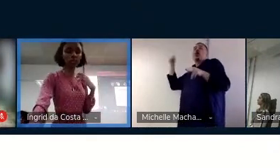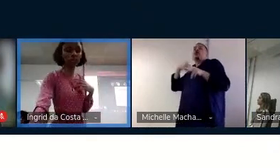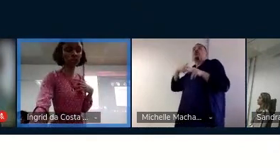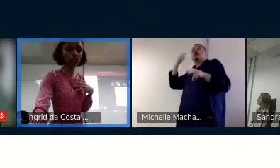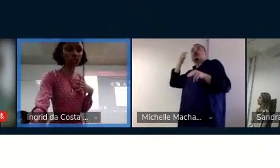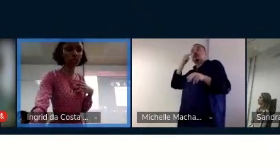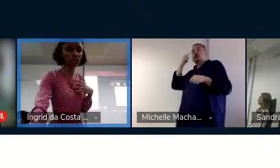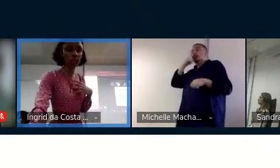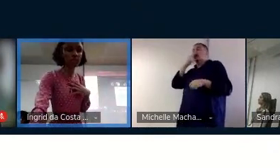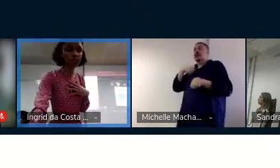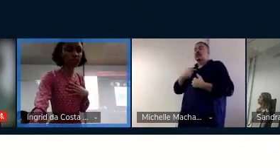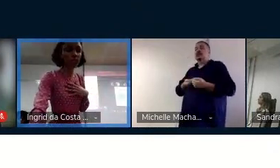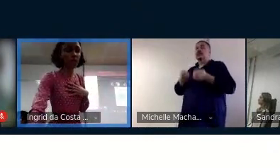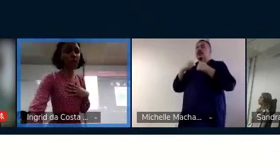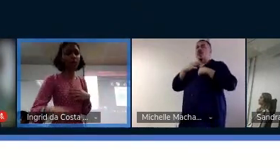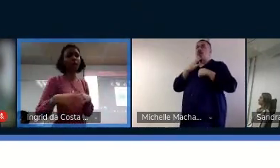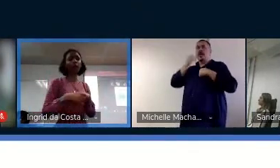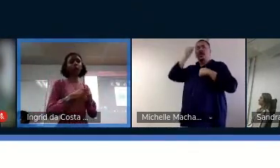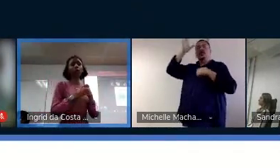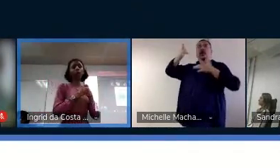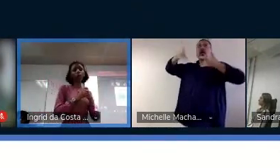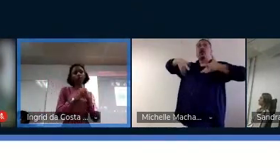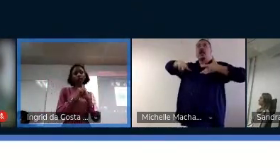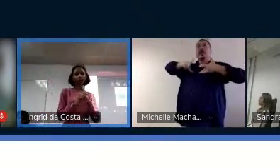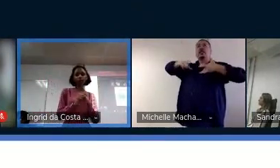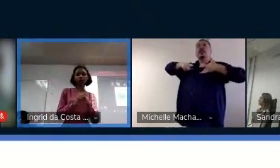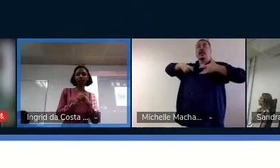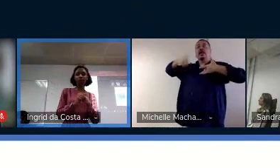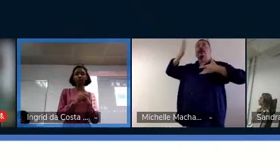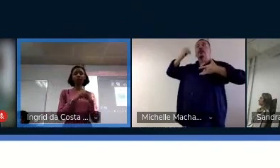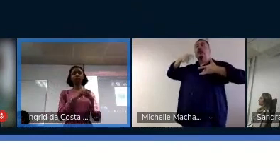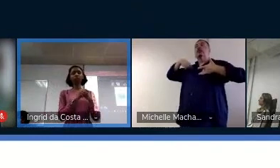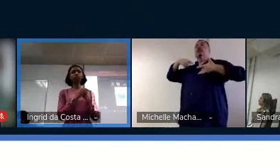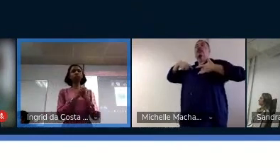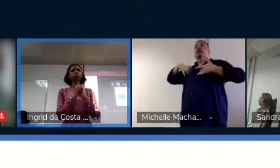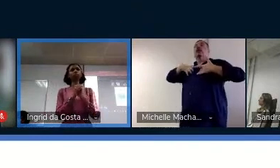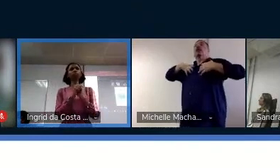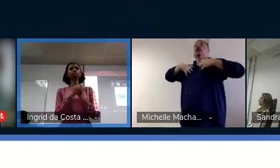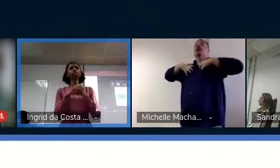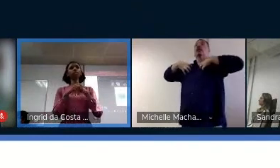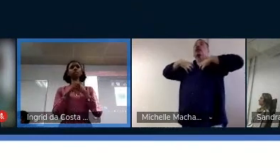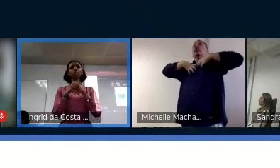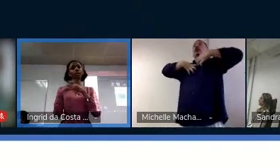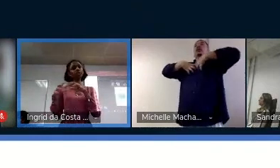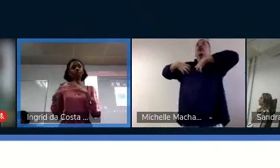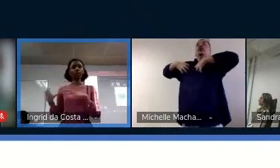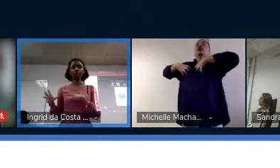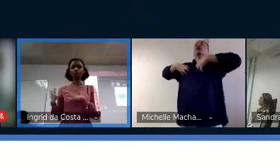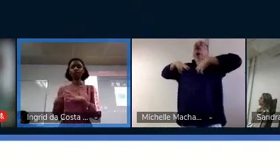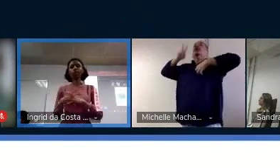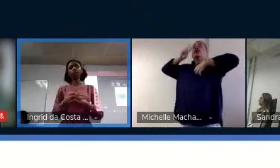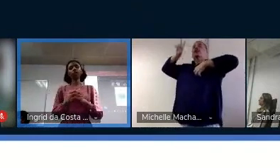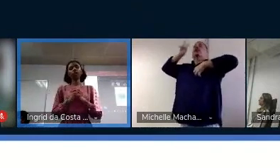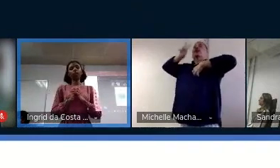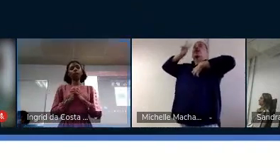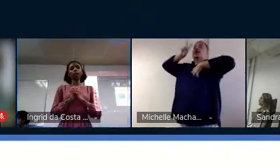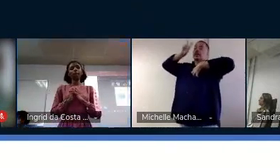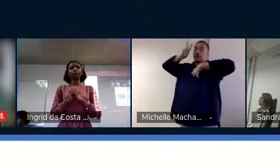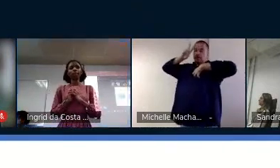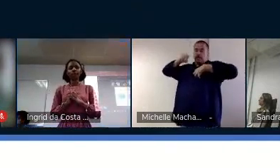ativando o conhecimento dos alunos. O corpo da aula, ele é dividido em três partes.